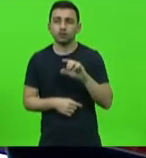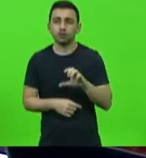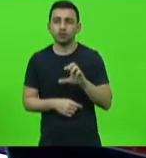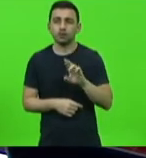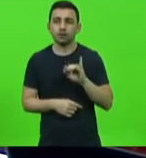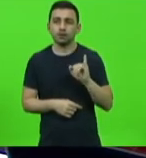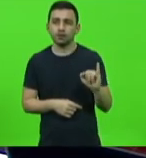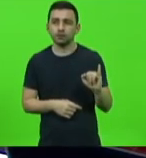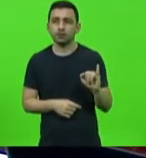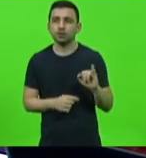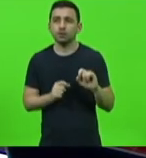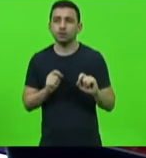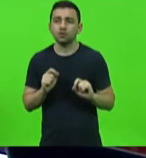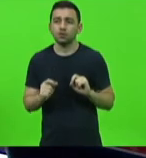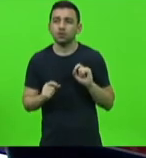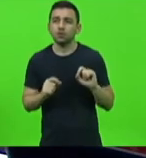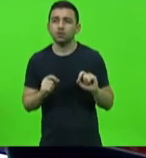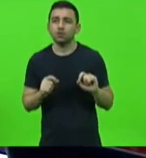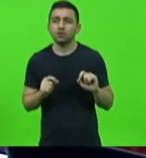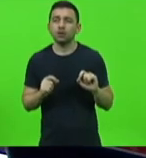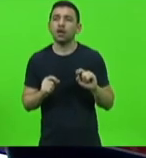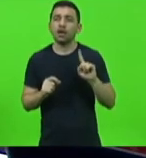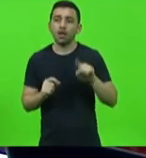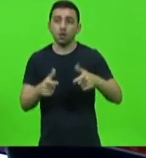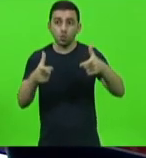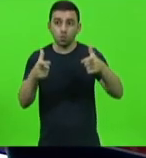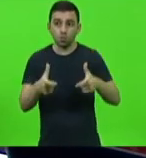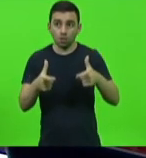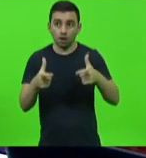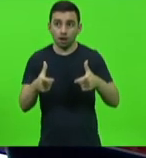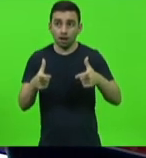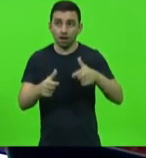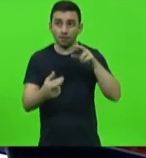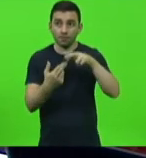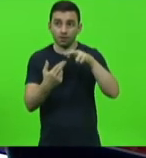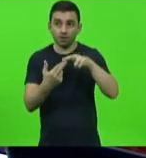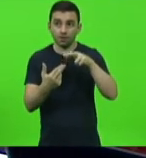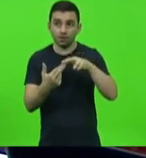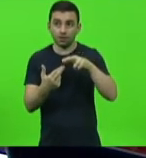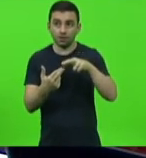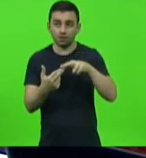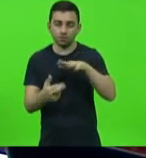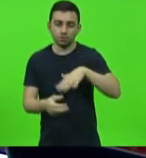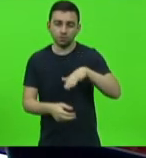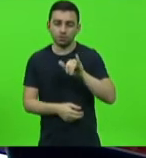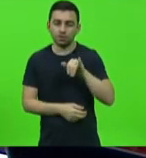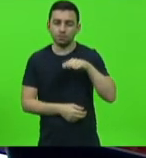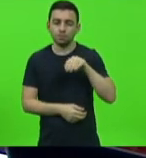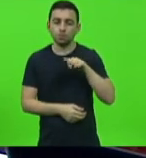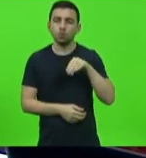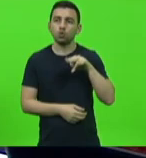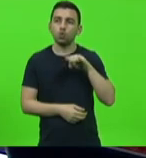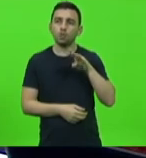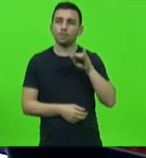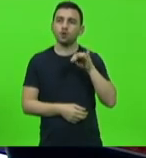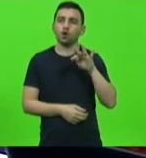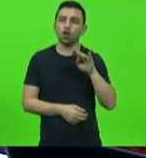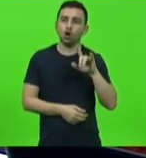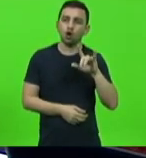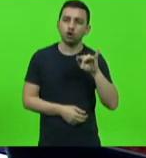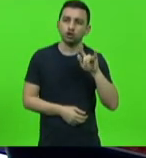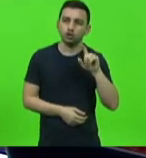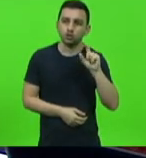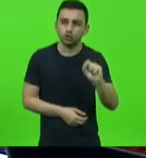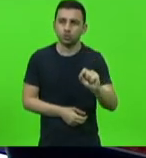é onde é o centro de referência de imunos imunobiológicos especiais que é onde